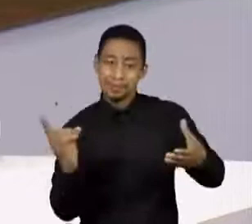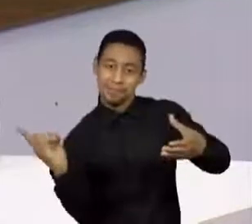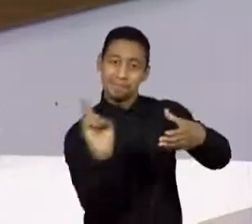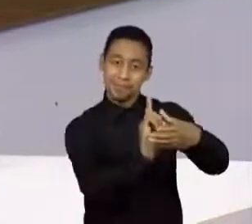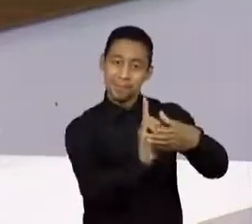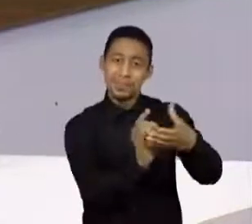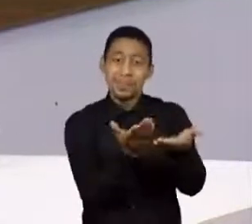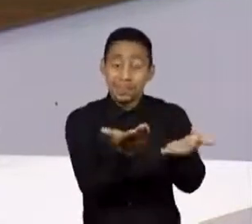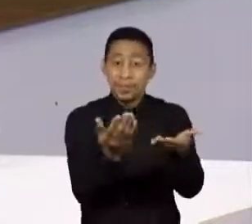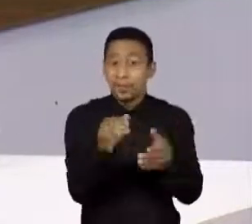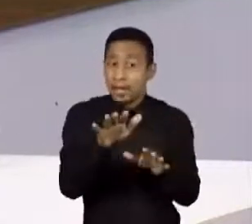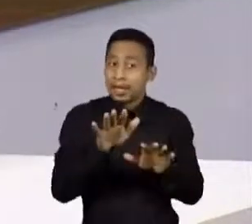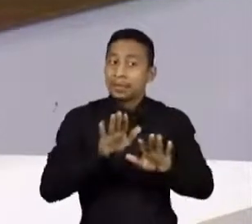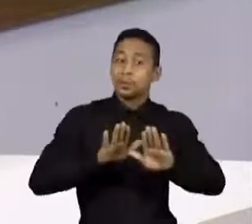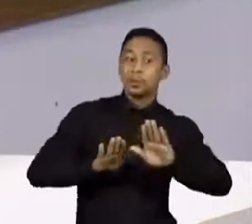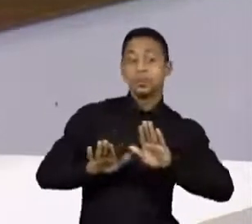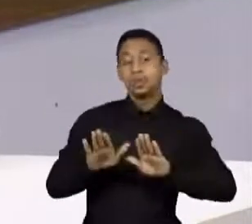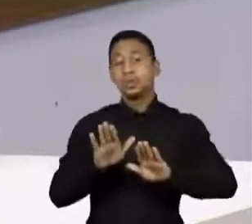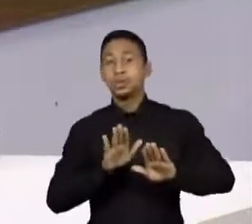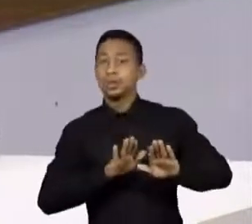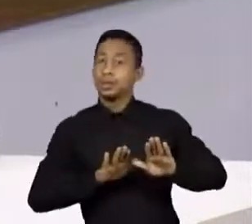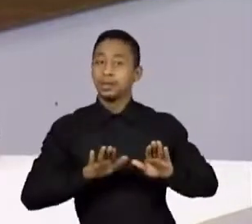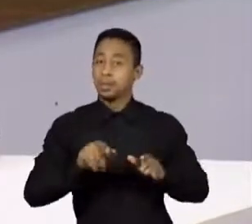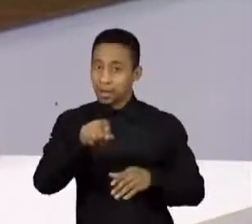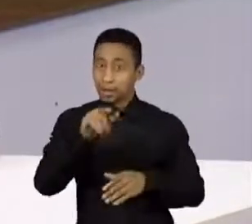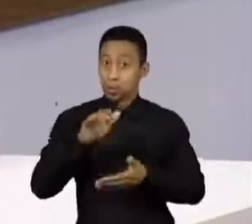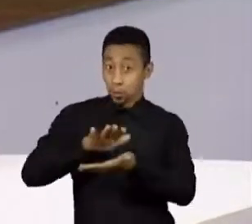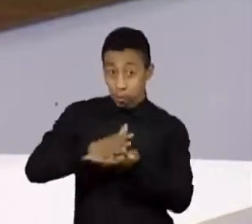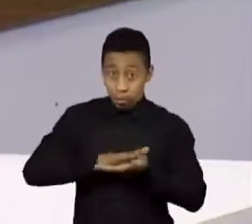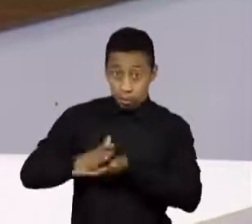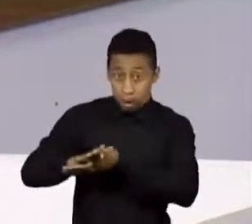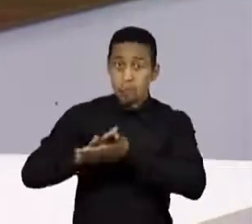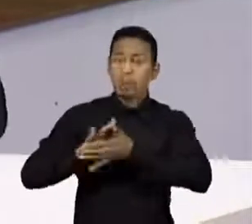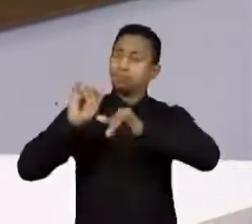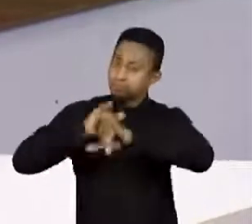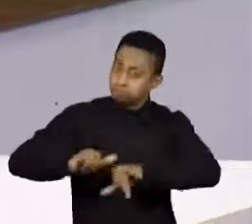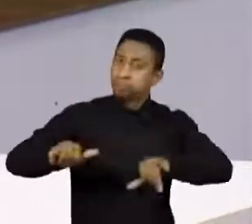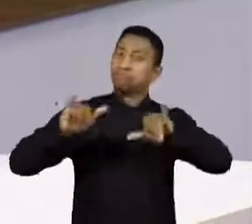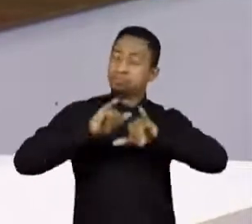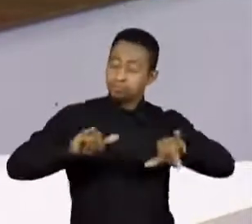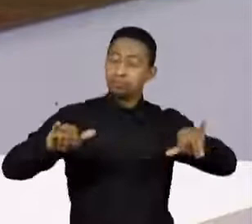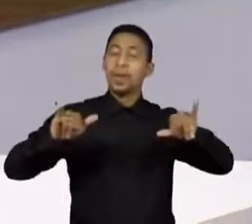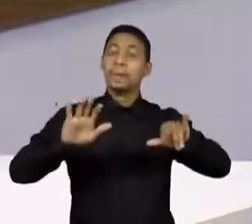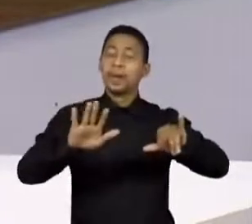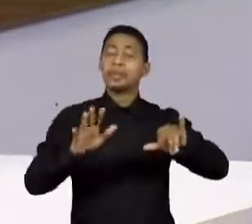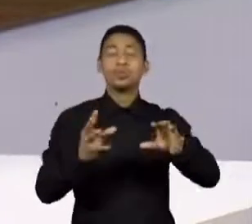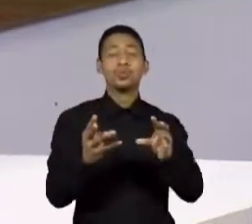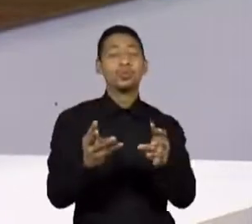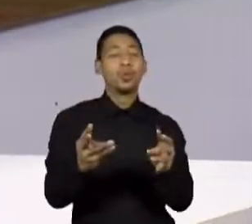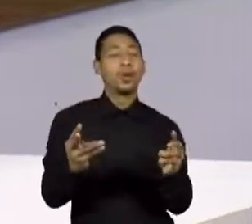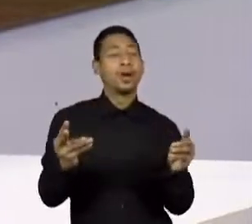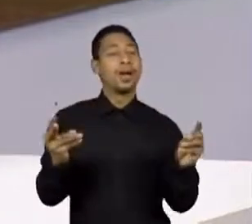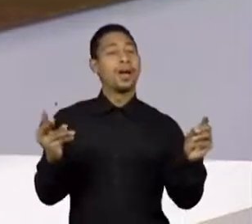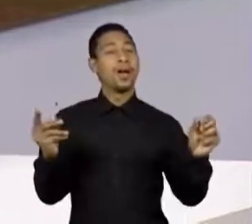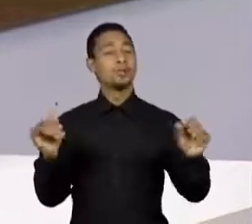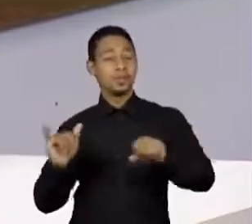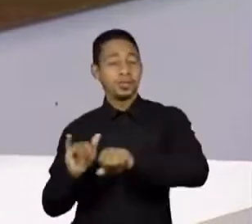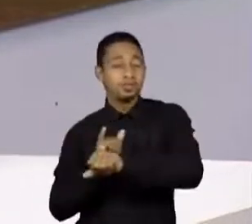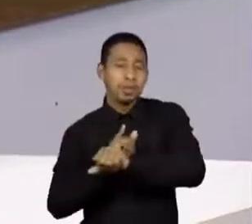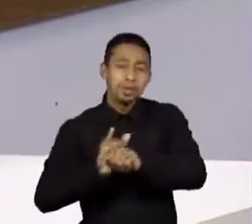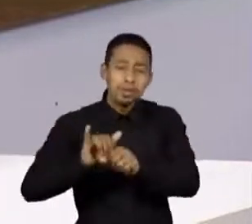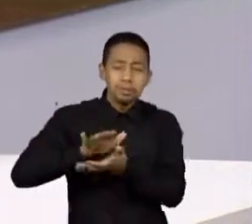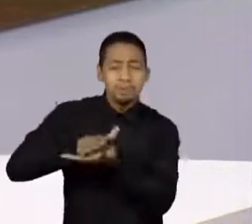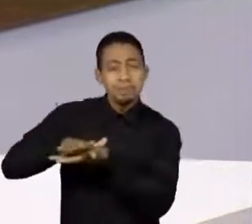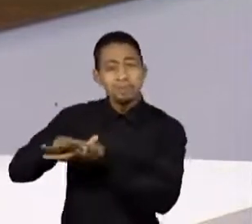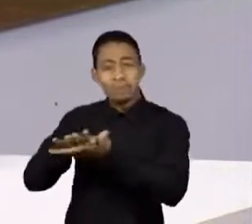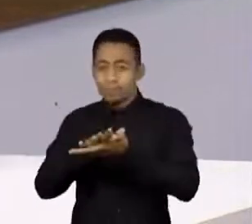devagarinho. Você acha que o samba sempre passou as suas mensagens, mas usando uma certa suavidade? Você acha que essa é uma estratégia do samba